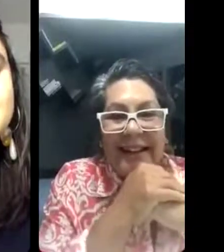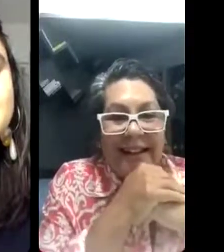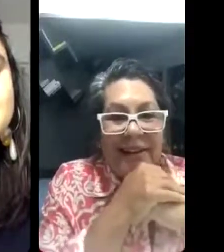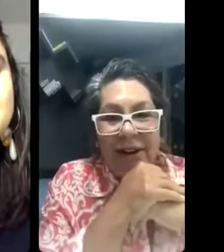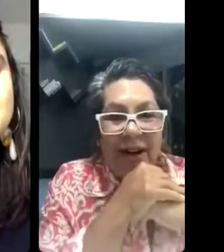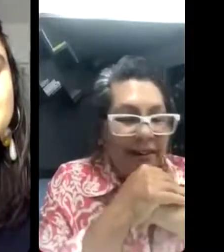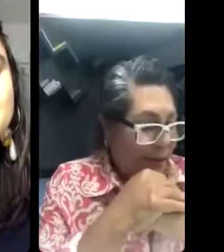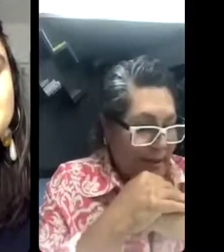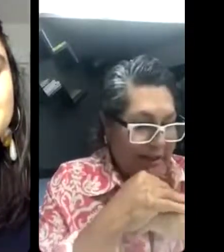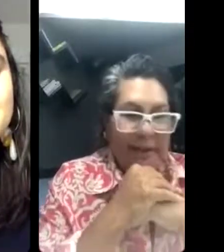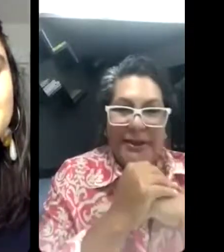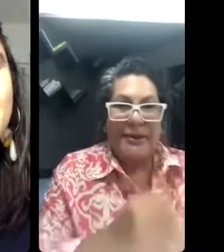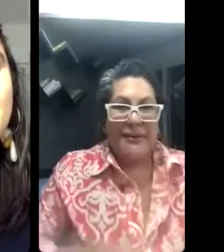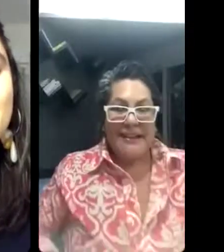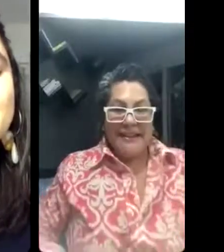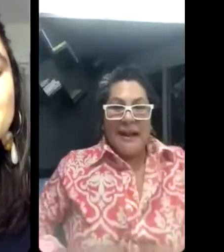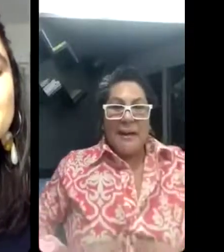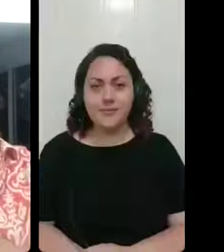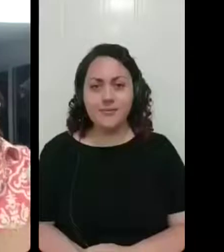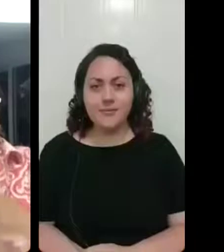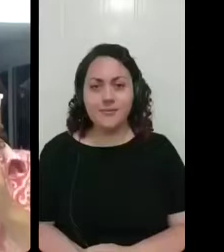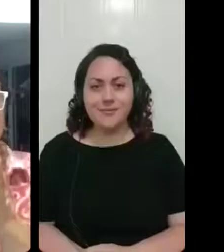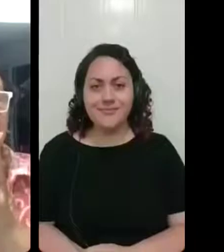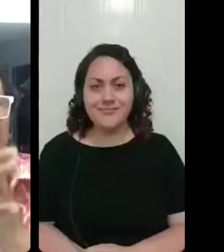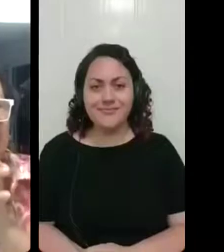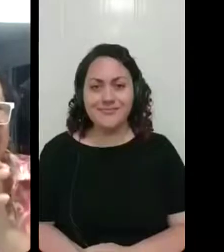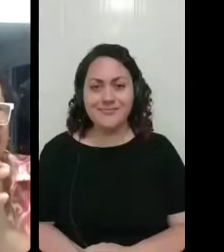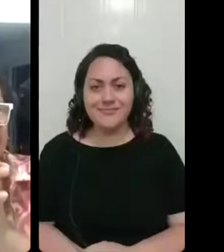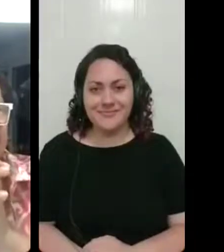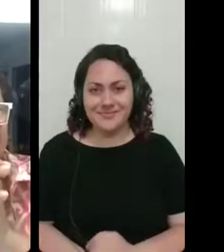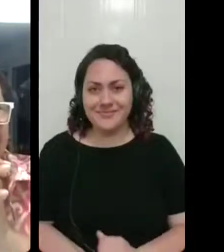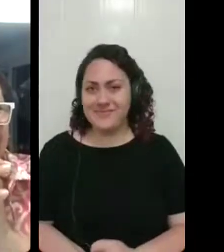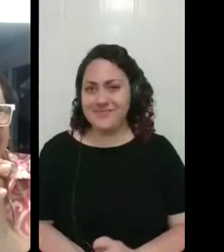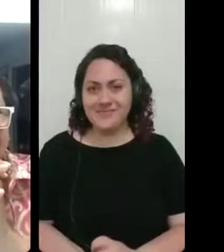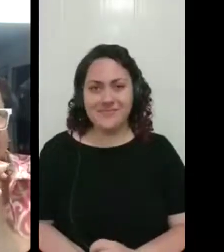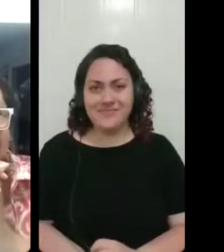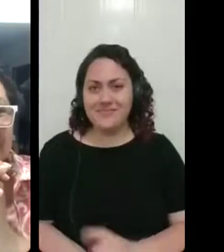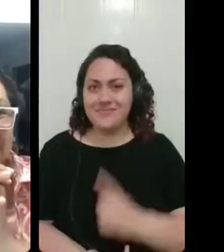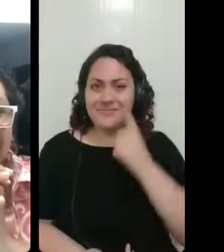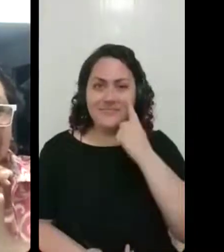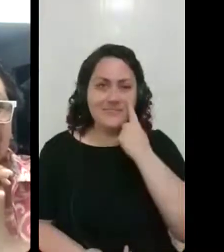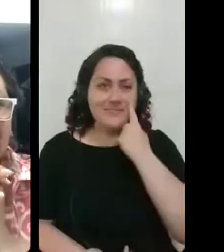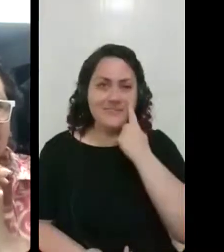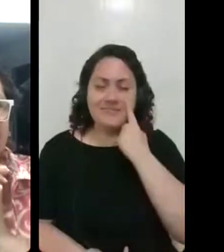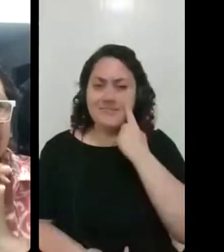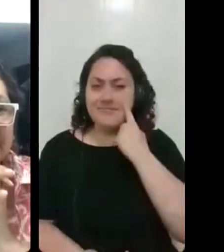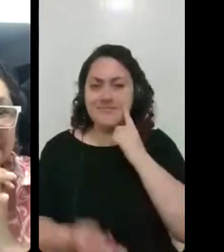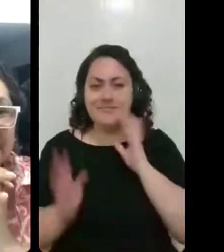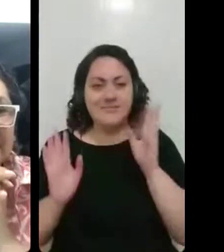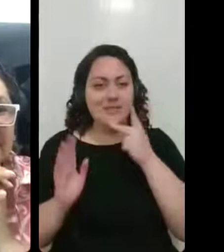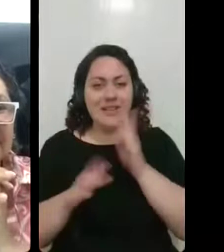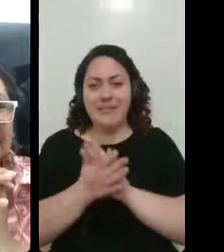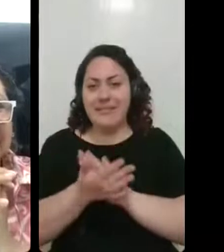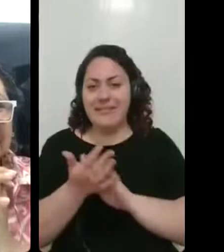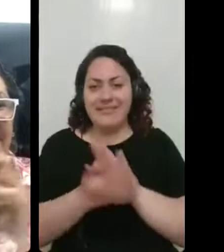Será que deu agora? Ai, Simone, não. Olha, isso aqui, eu nem comento mais. Eu